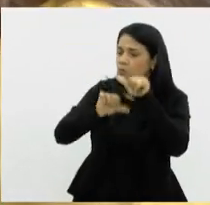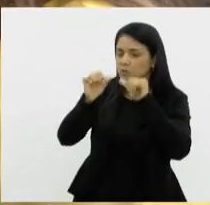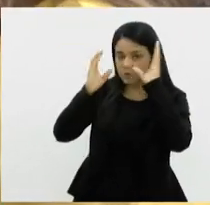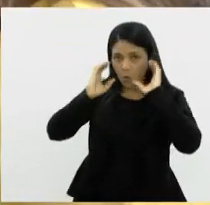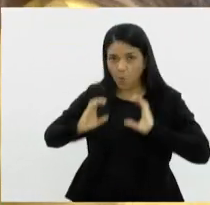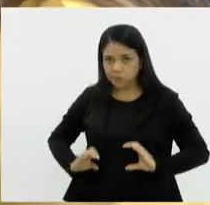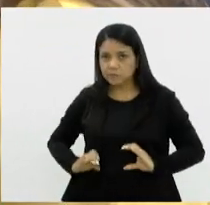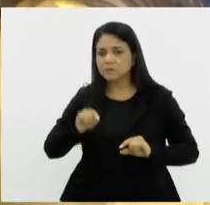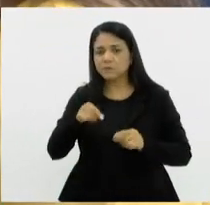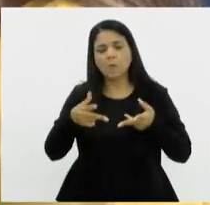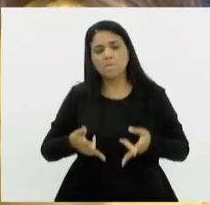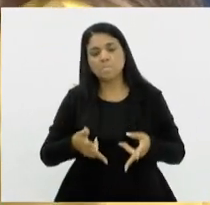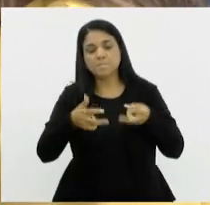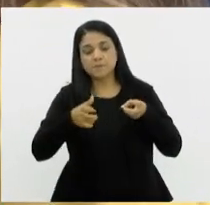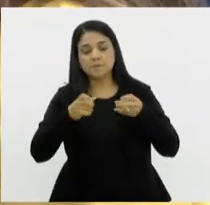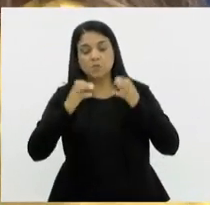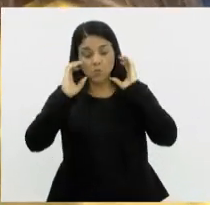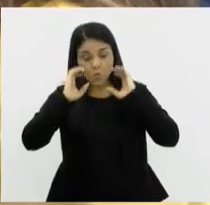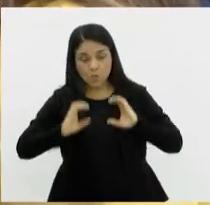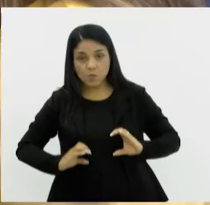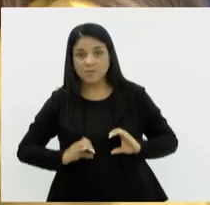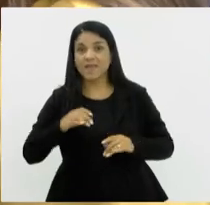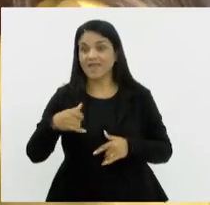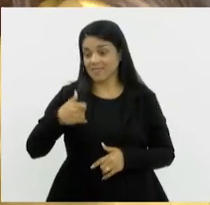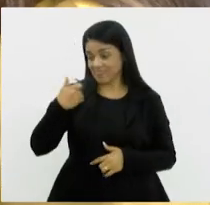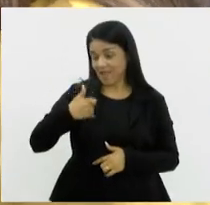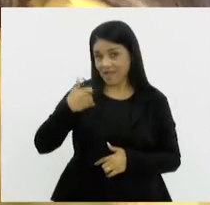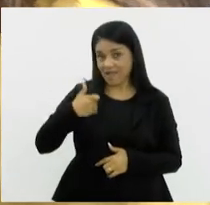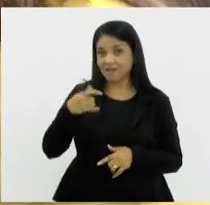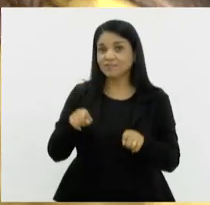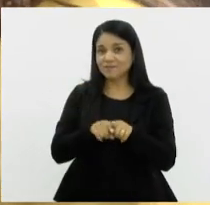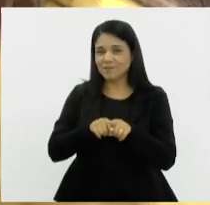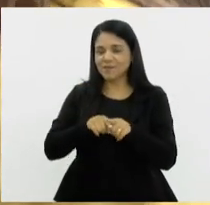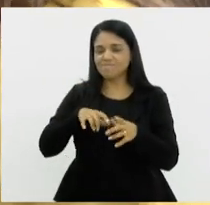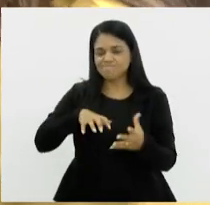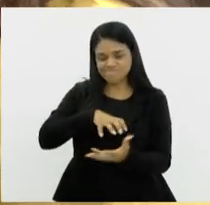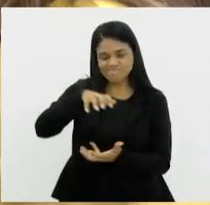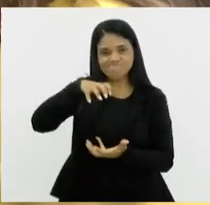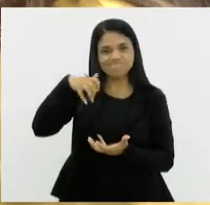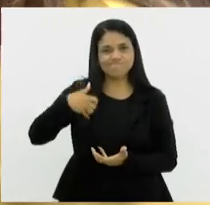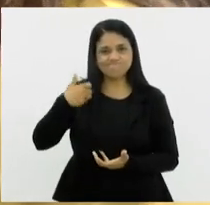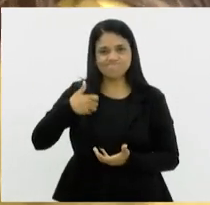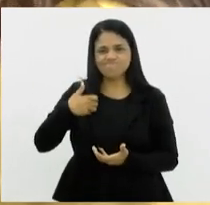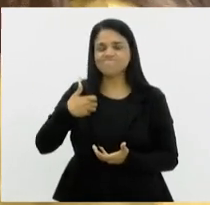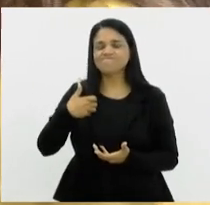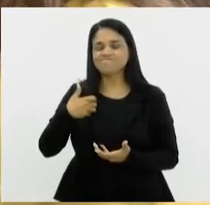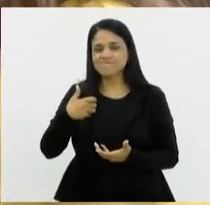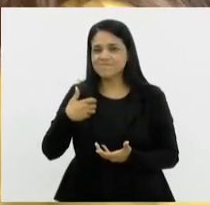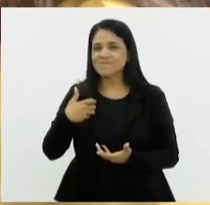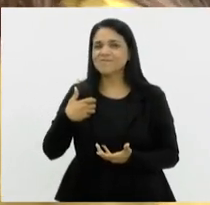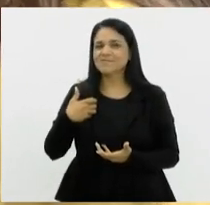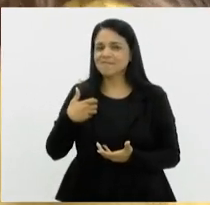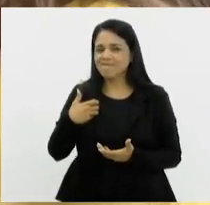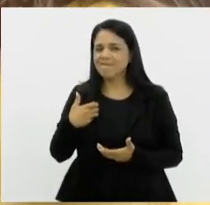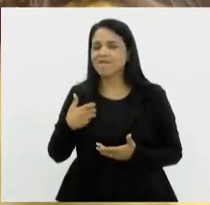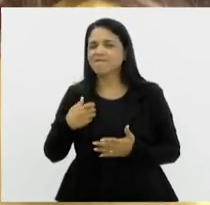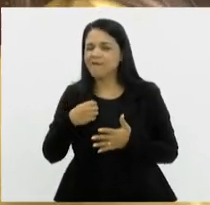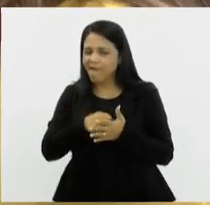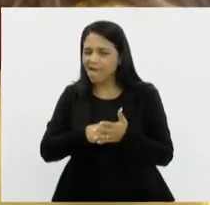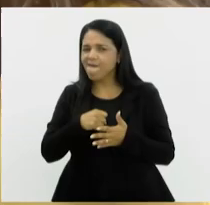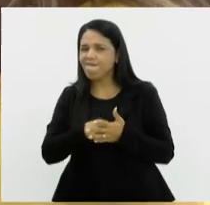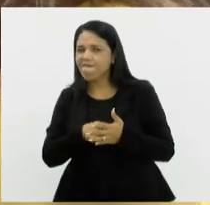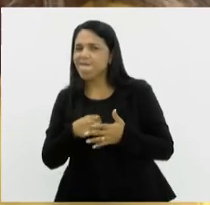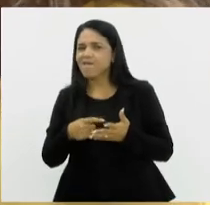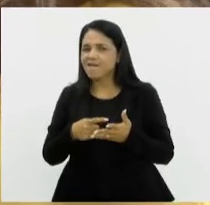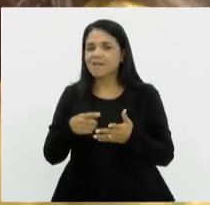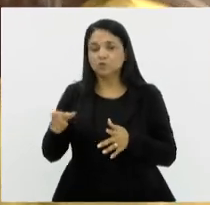uma mudança comportamental aí na idade das pessoas. As pessoas mais velhas, às vezes, relutam mais aí nas operações, e os mais novos já